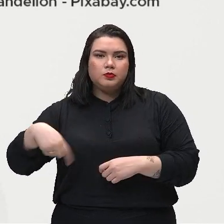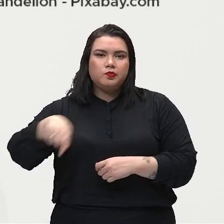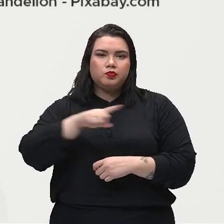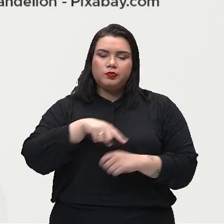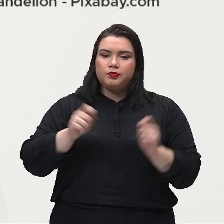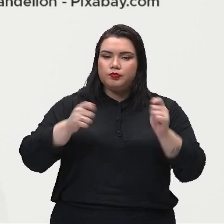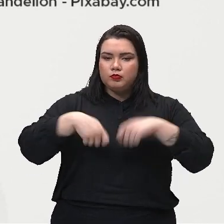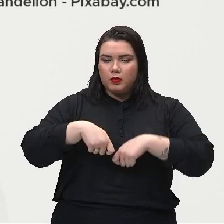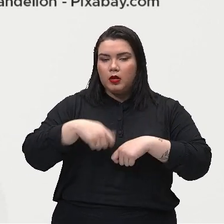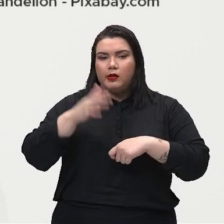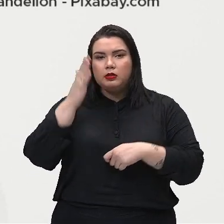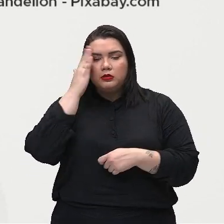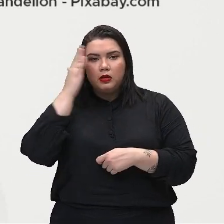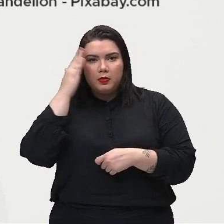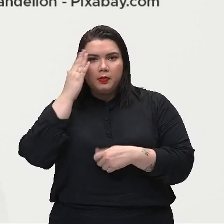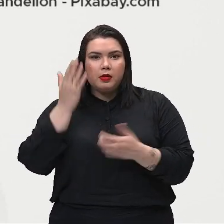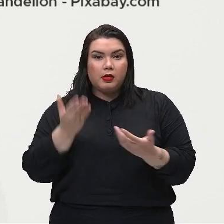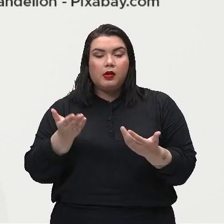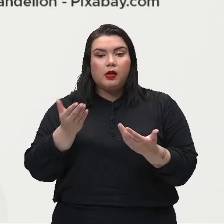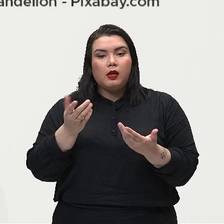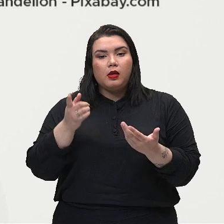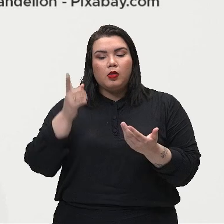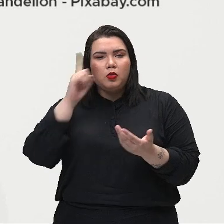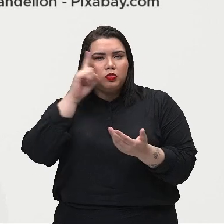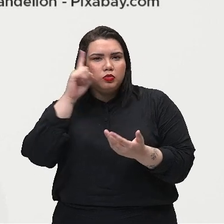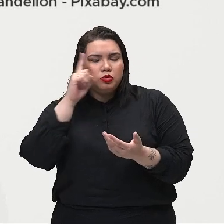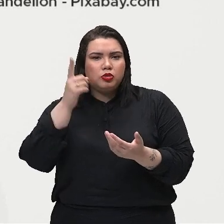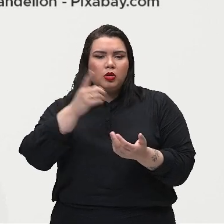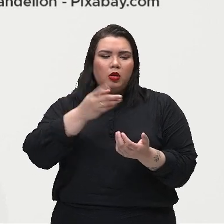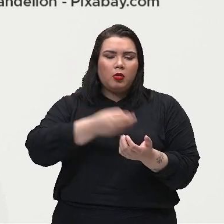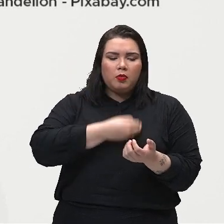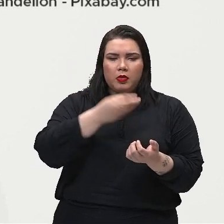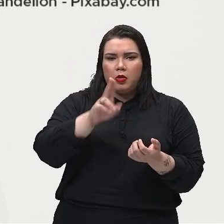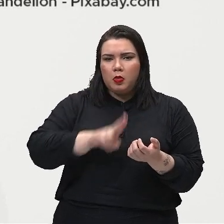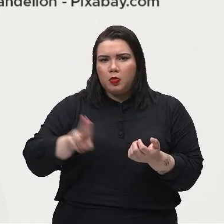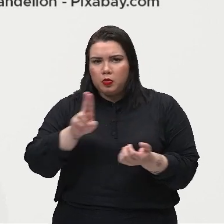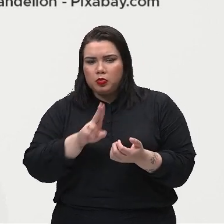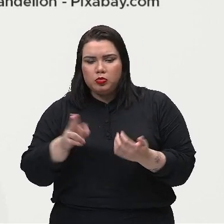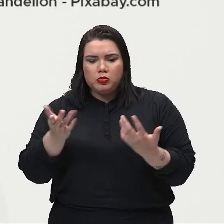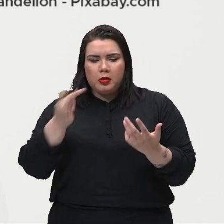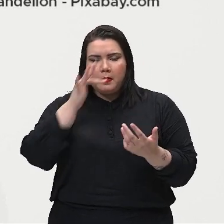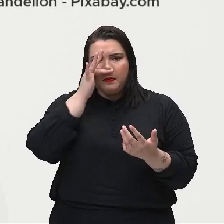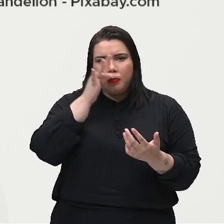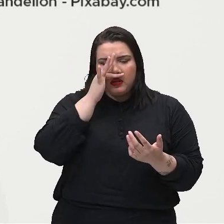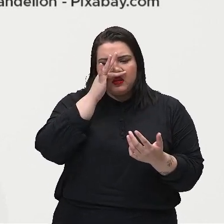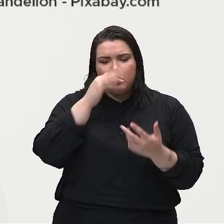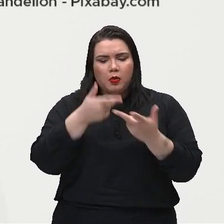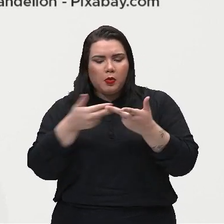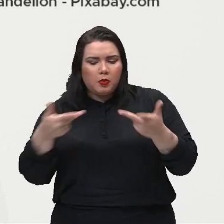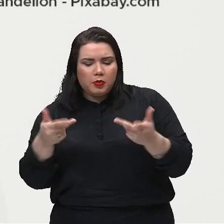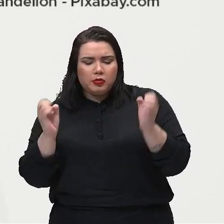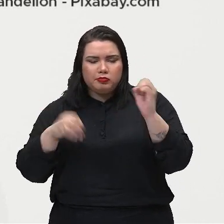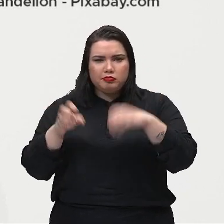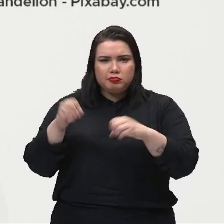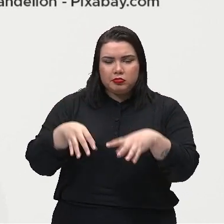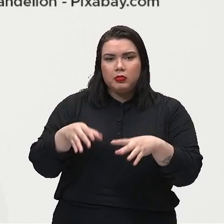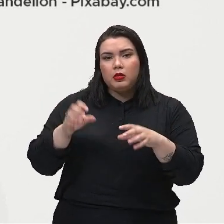transportar no seu dia a dia ou também no trabalho, tá?